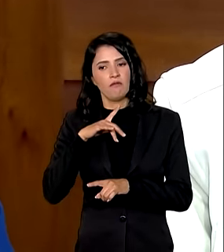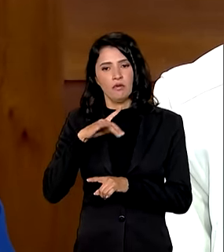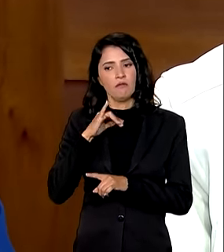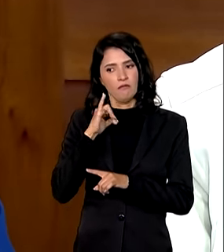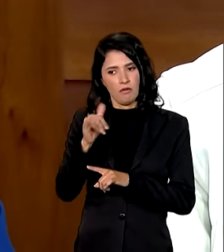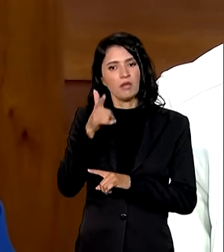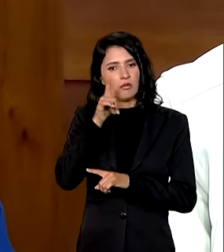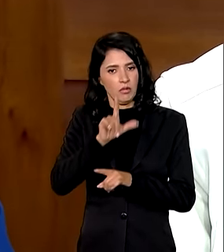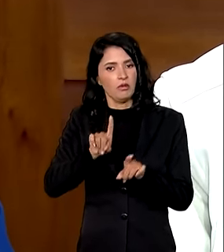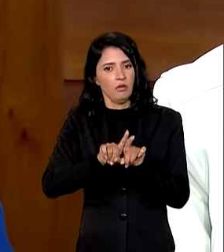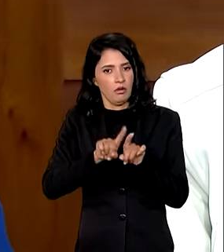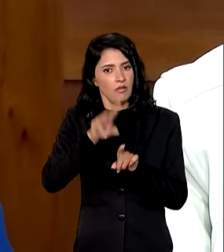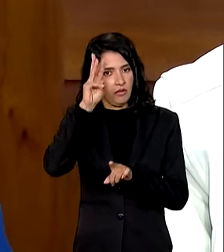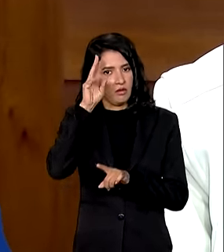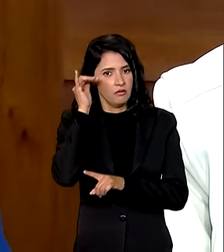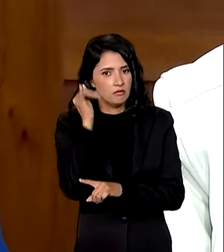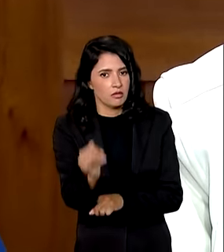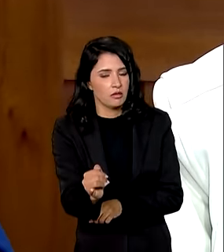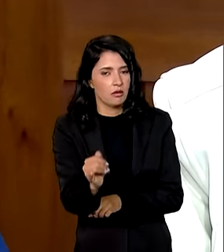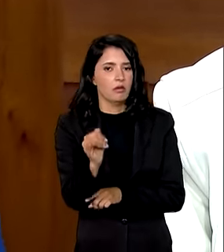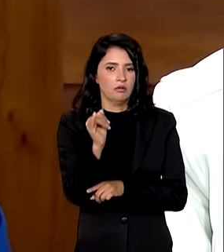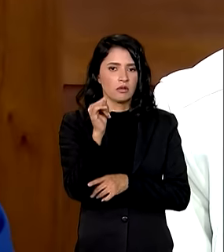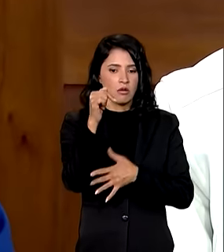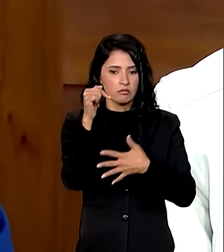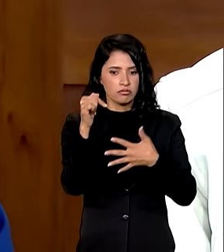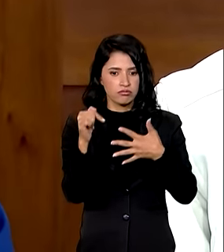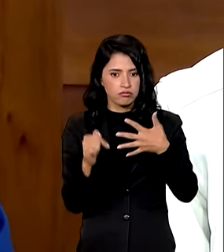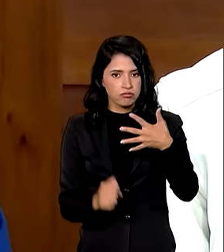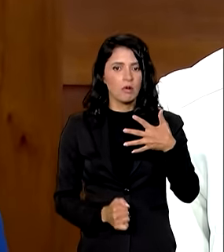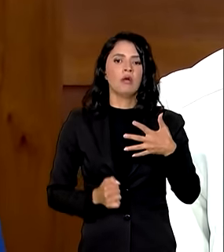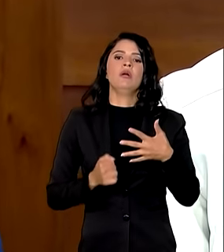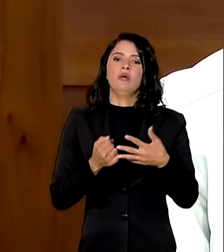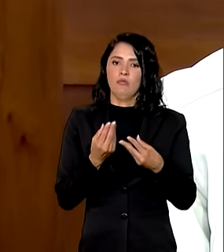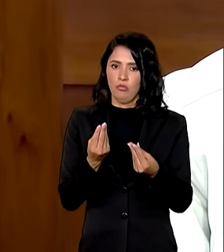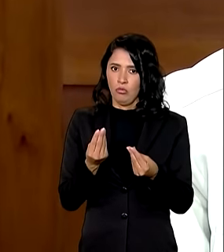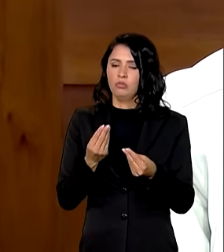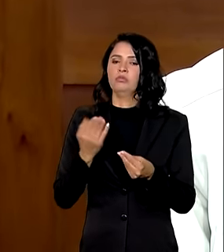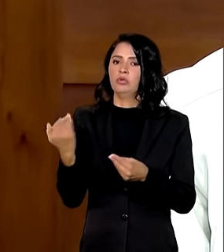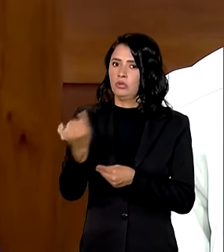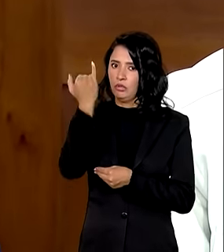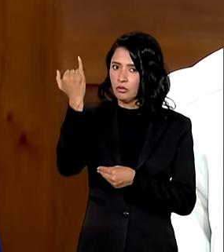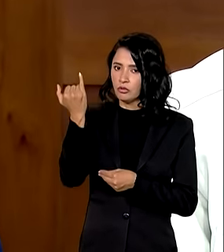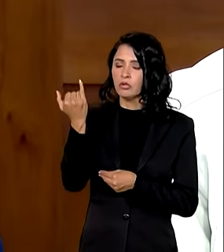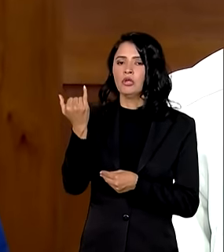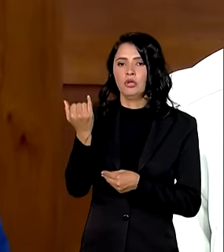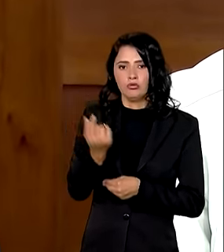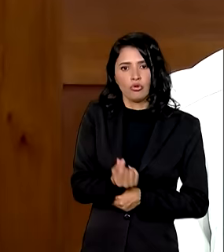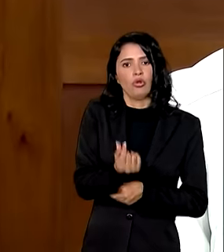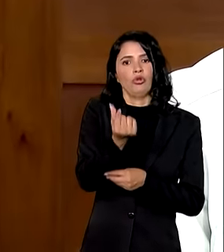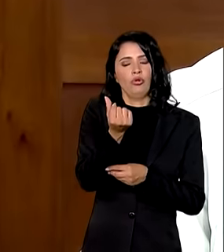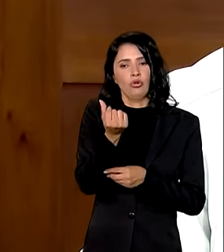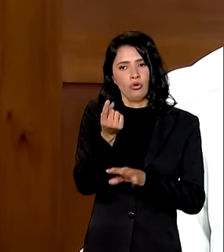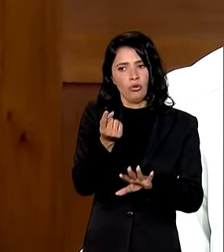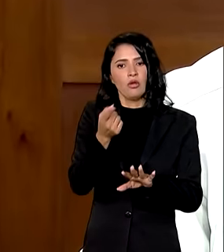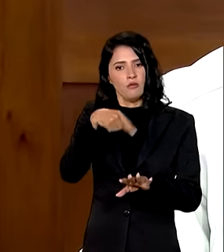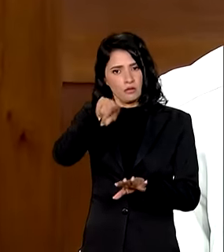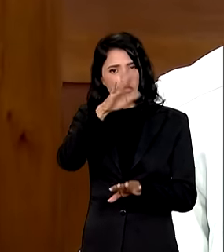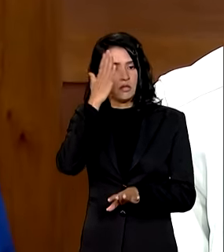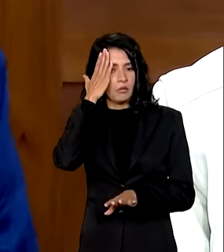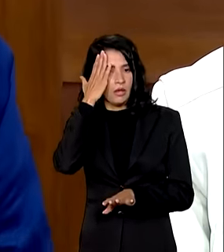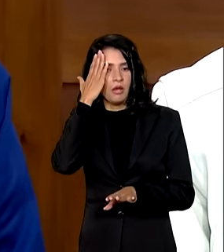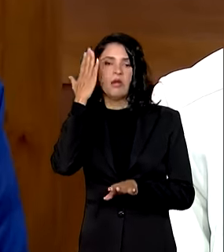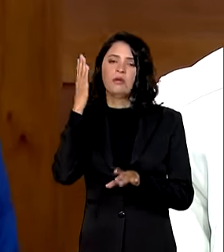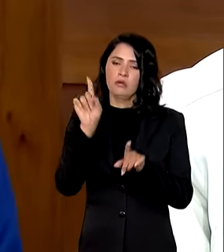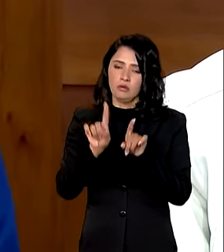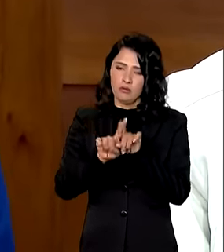então os volumes são significativos o que é importante vocês saberem e também ajudarem nesse